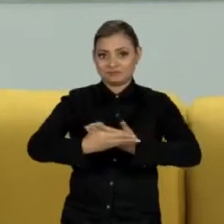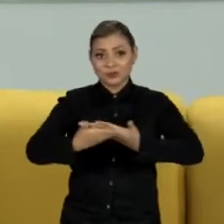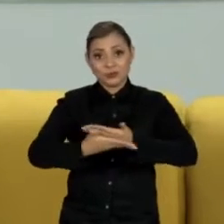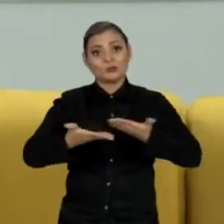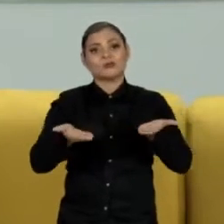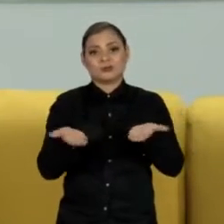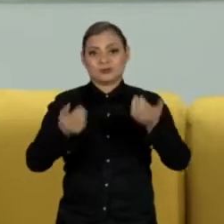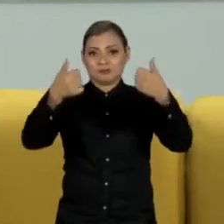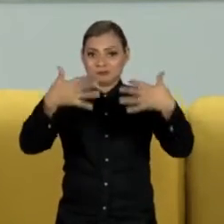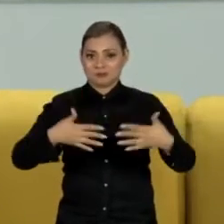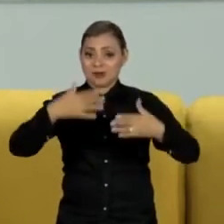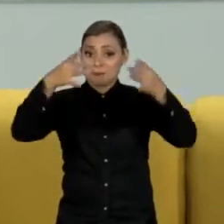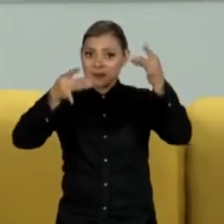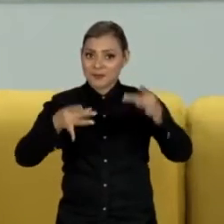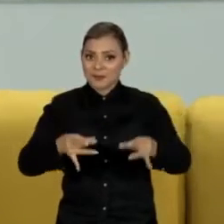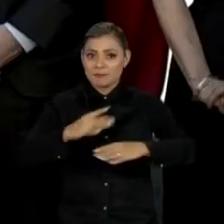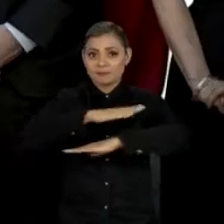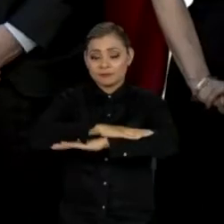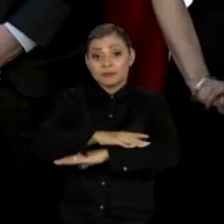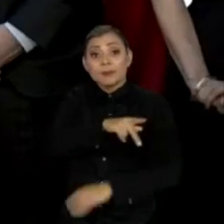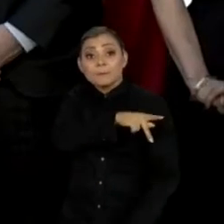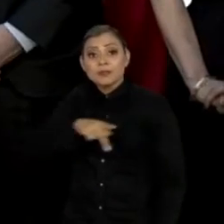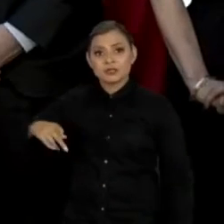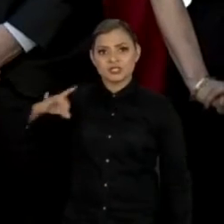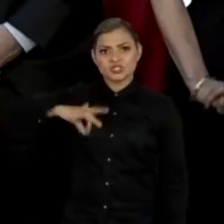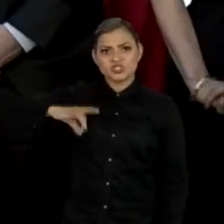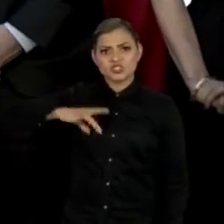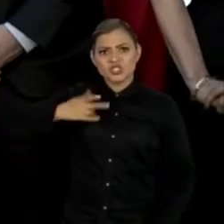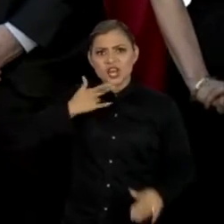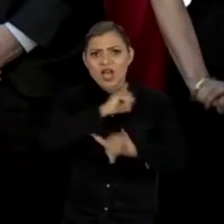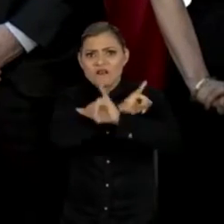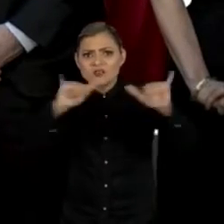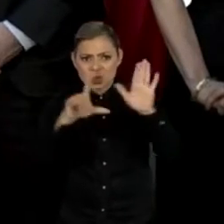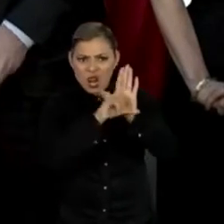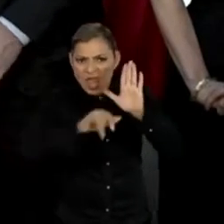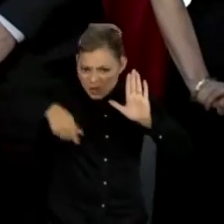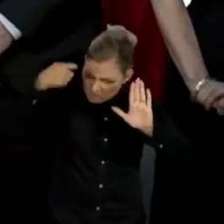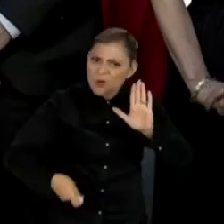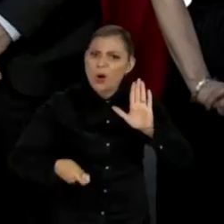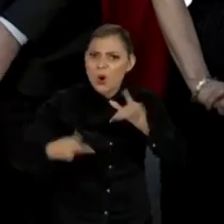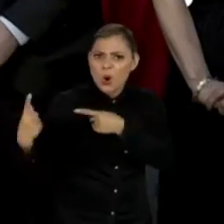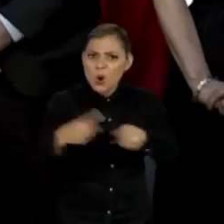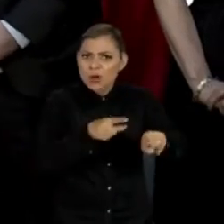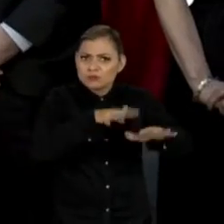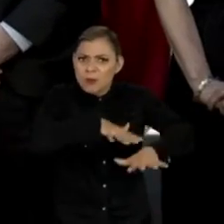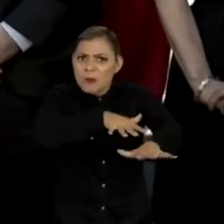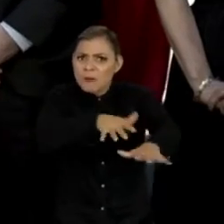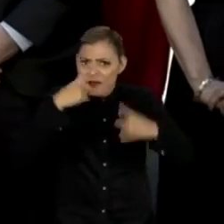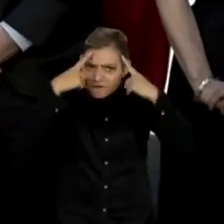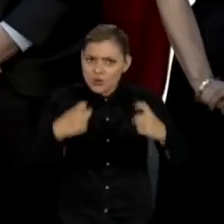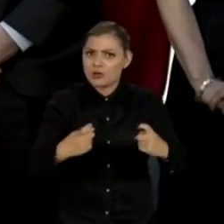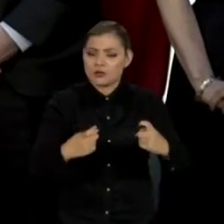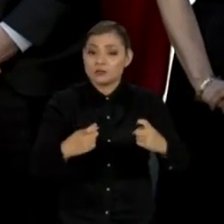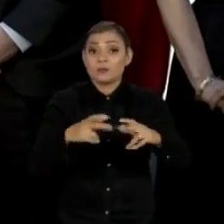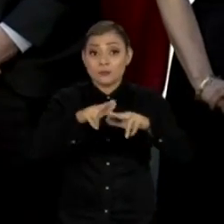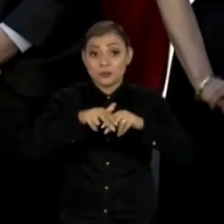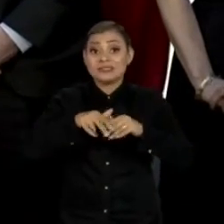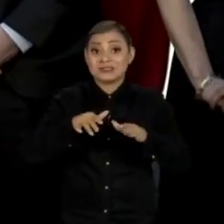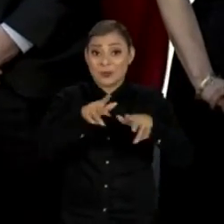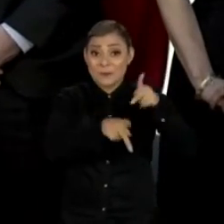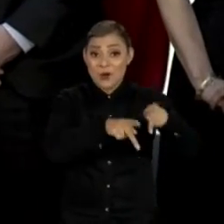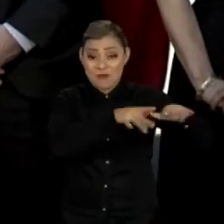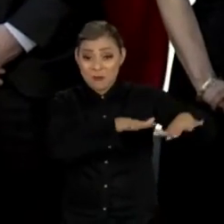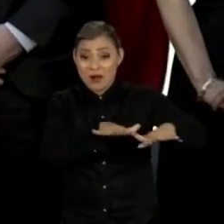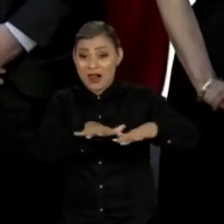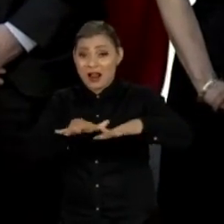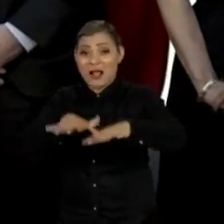notícias internacionais, o presidente chileno sobe o tom e anuncia a lei mais rigorosa contra manifestações e violência. Nova concentração popular por